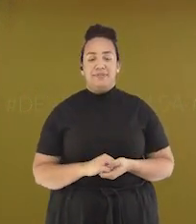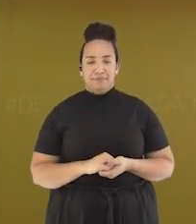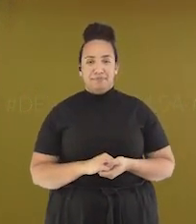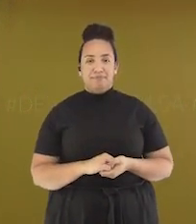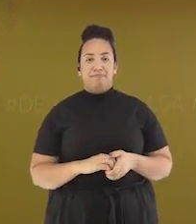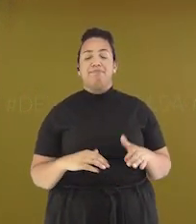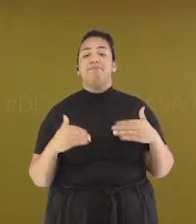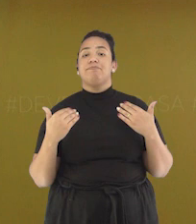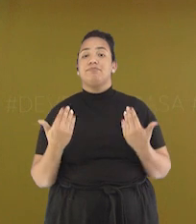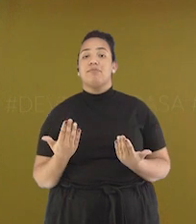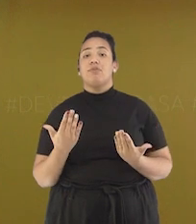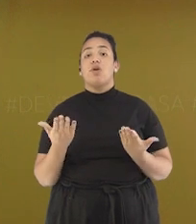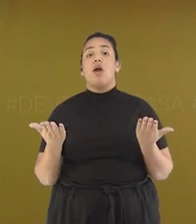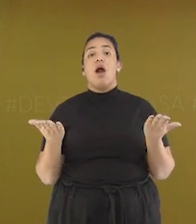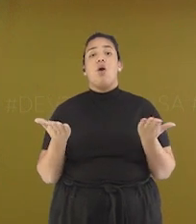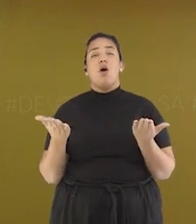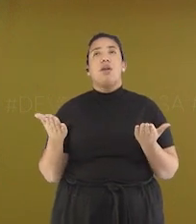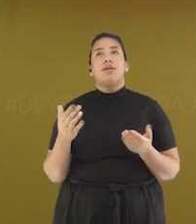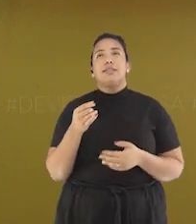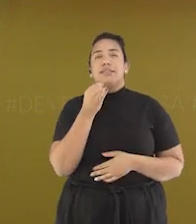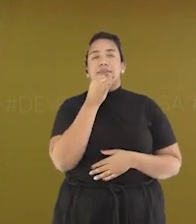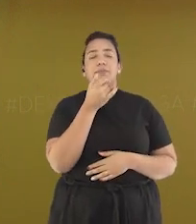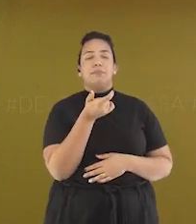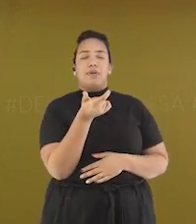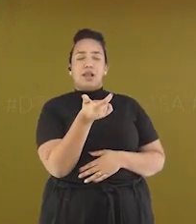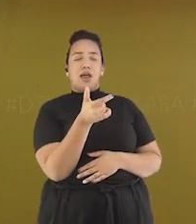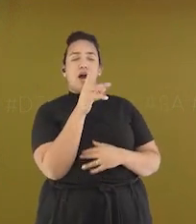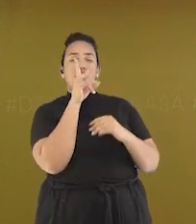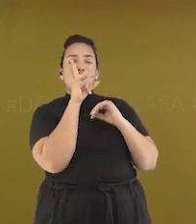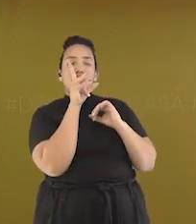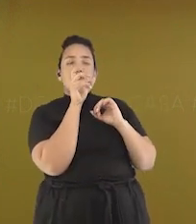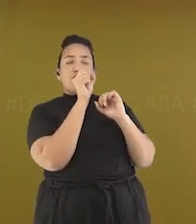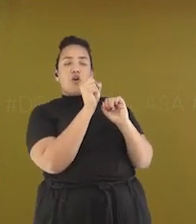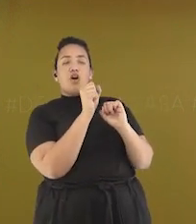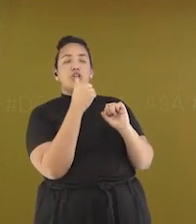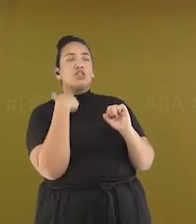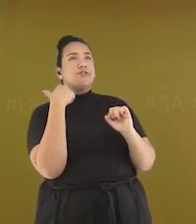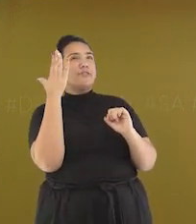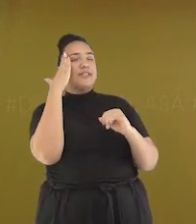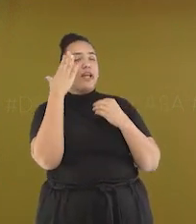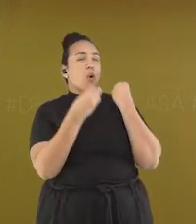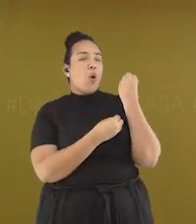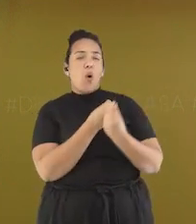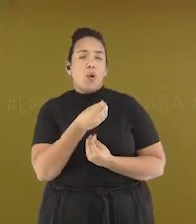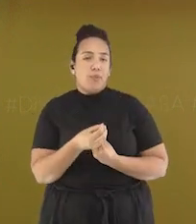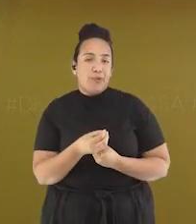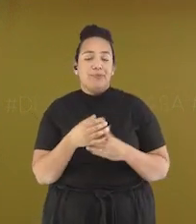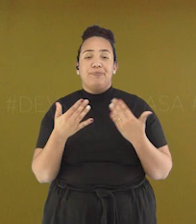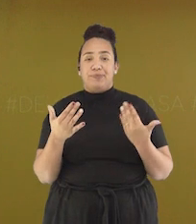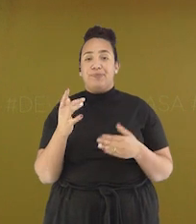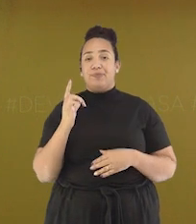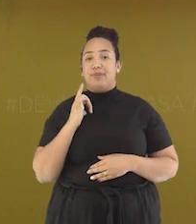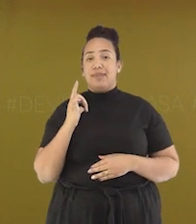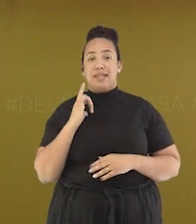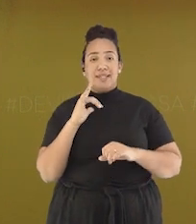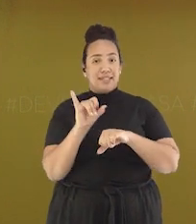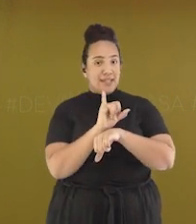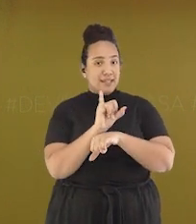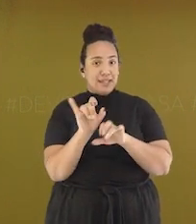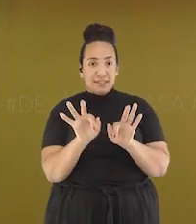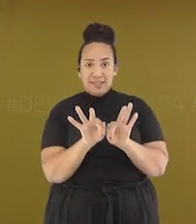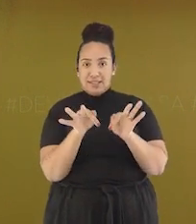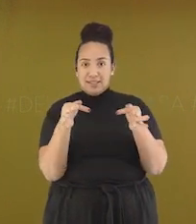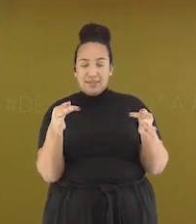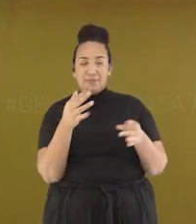sabermos qual a sílaba tônica de uma palavra, podemos usar uma dinâmica bem simples. Imagine que você está